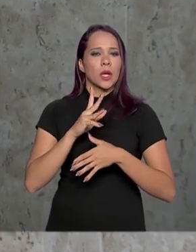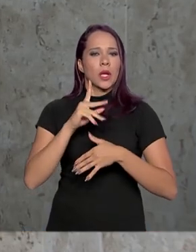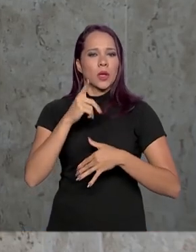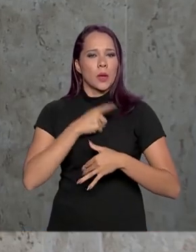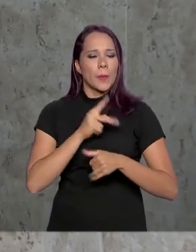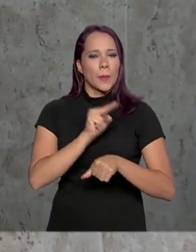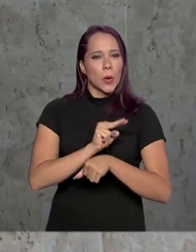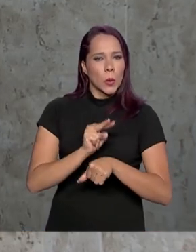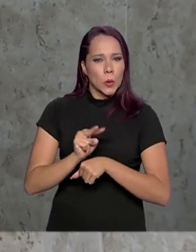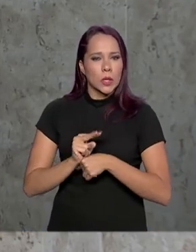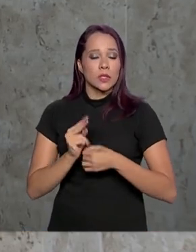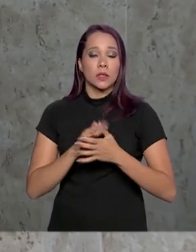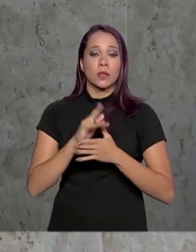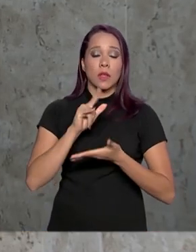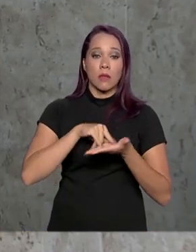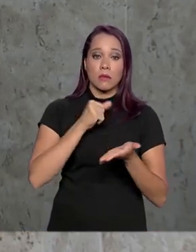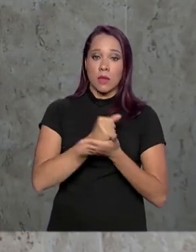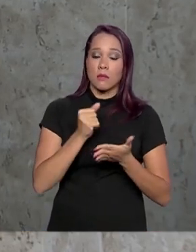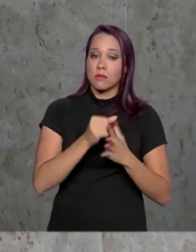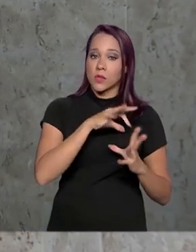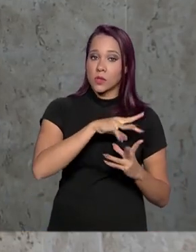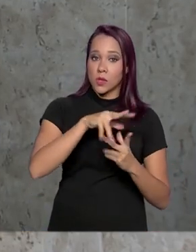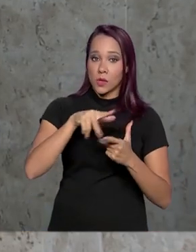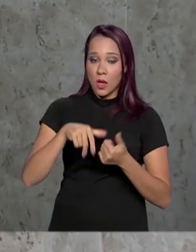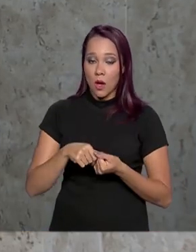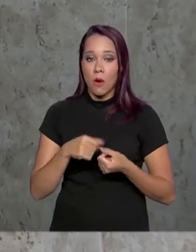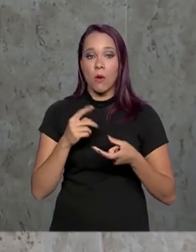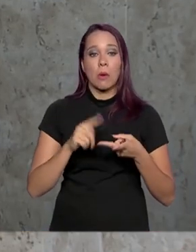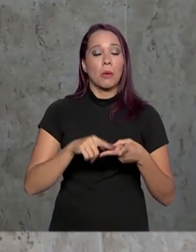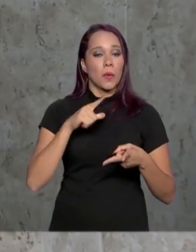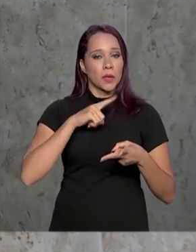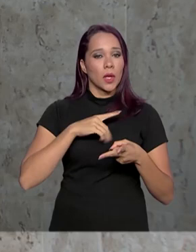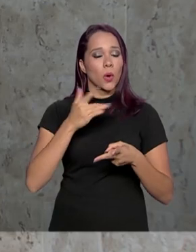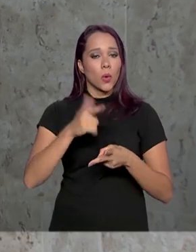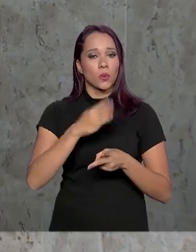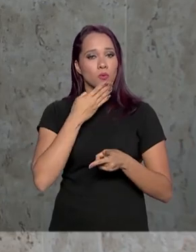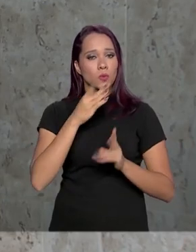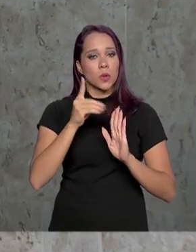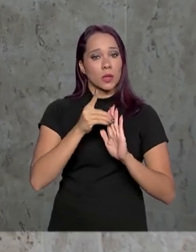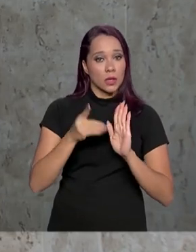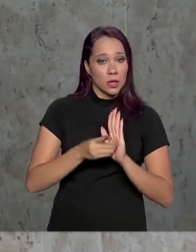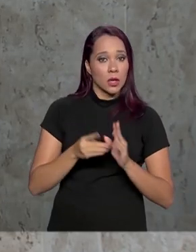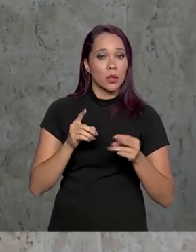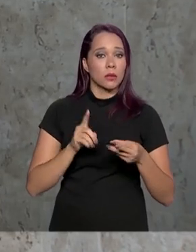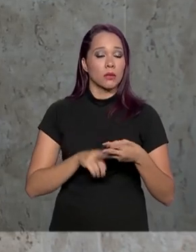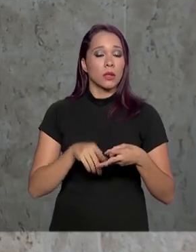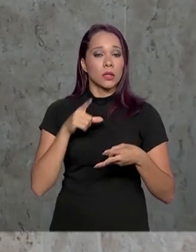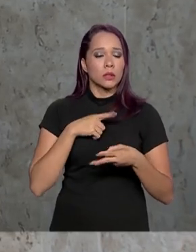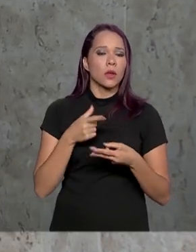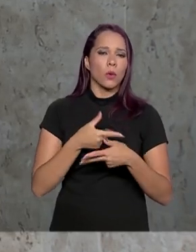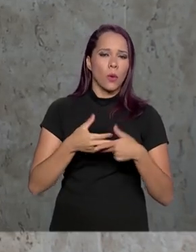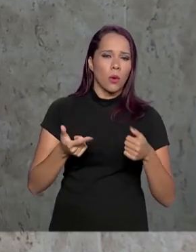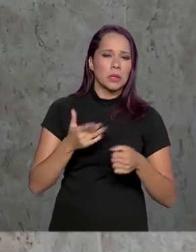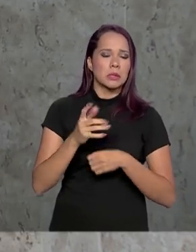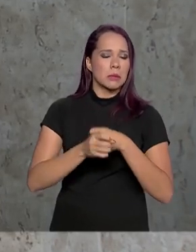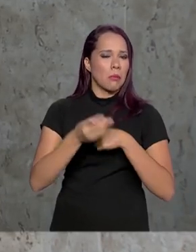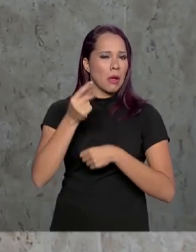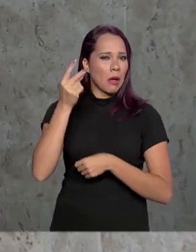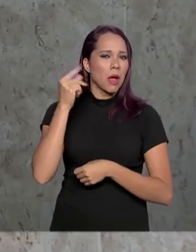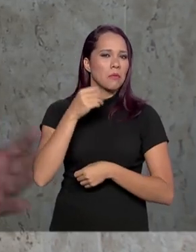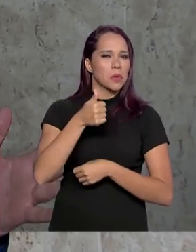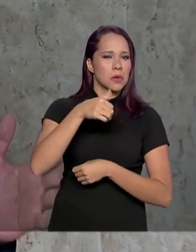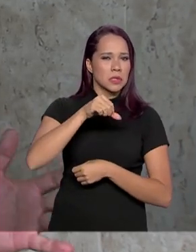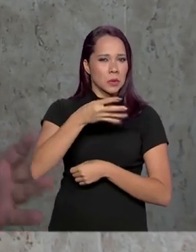tratado internacional sobre reconhecimento de quarentena, a gente tem alguns decretos, a gente tem alguma coisa dos anos 40, dos anos